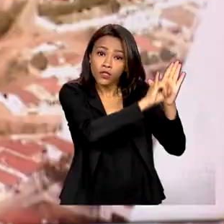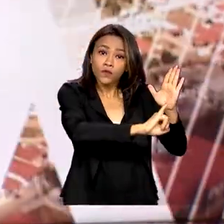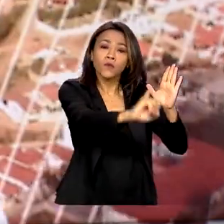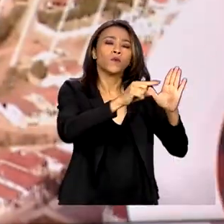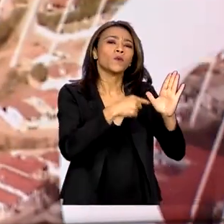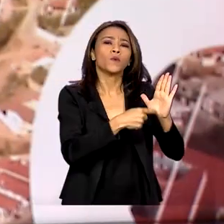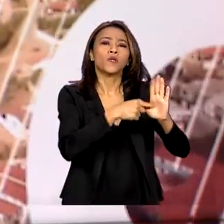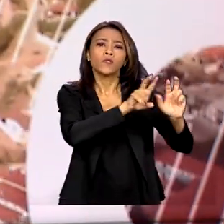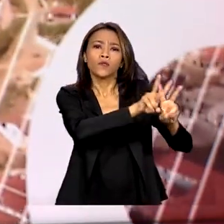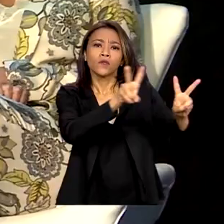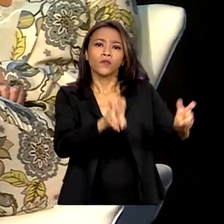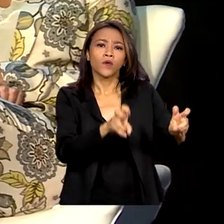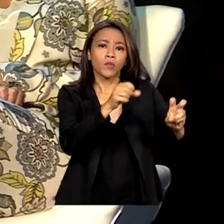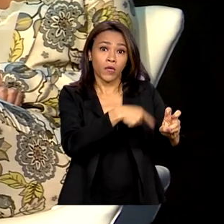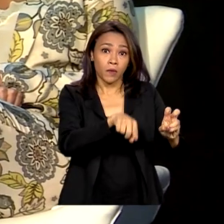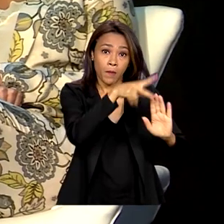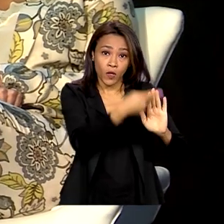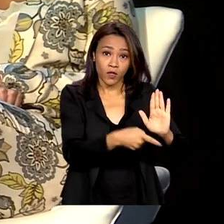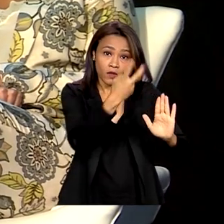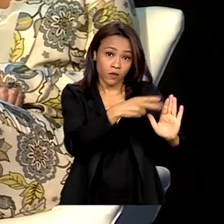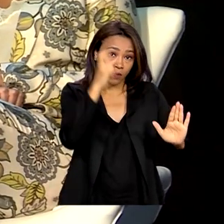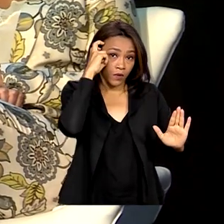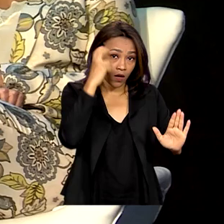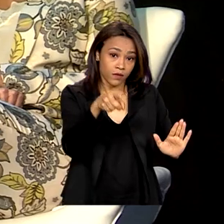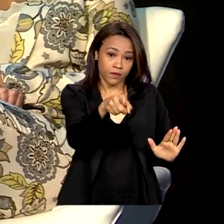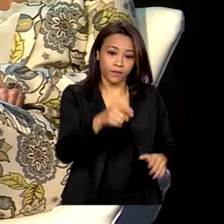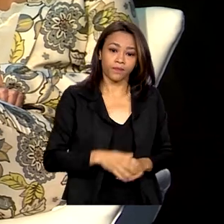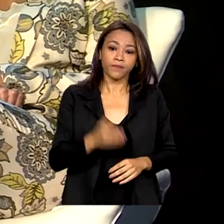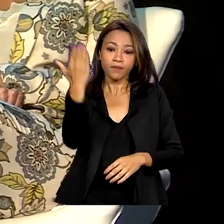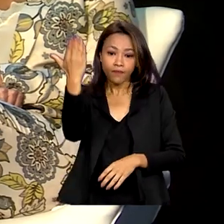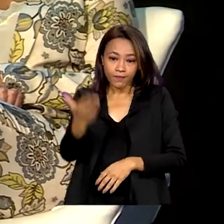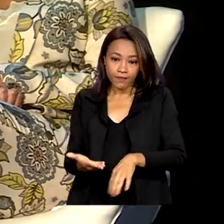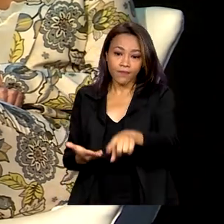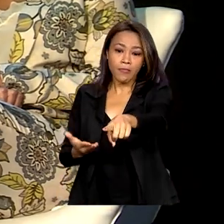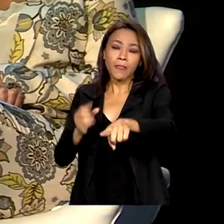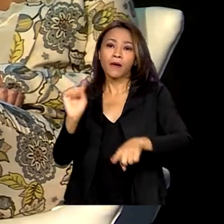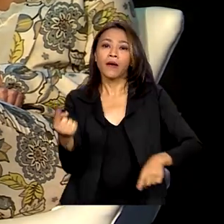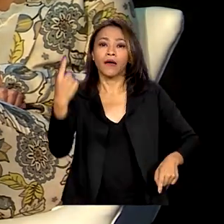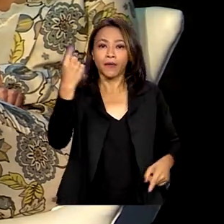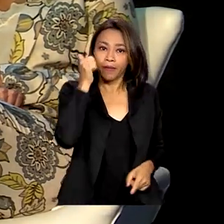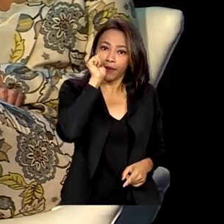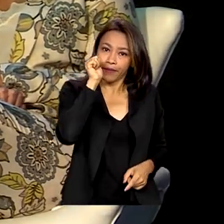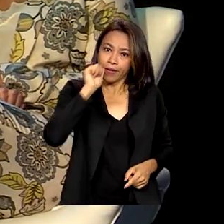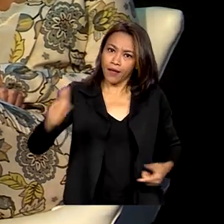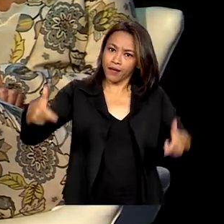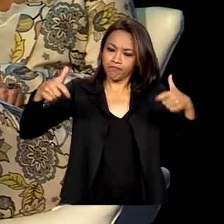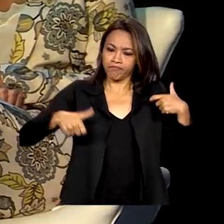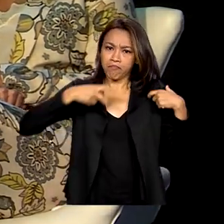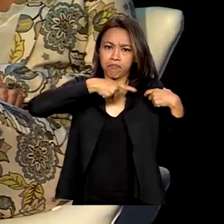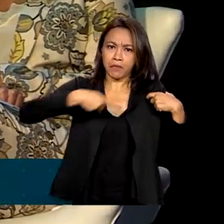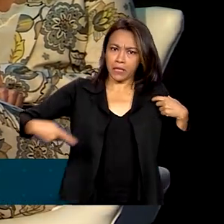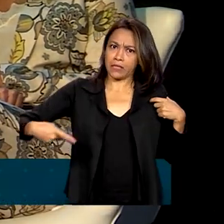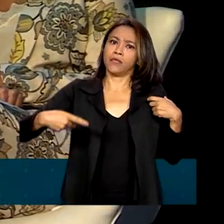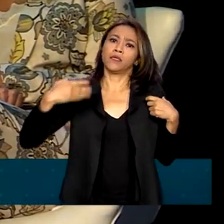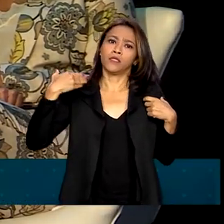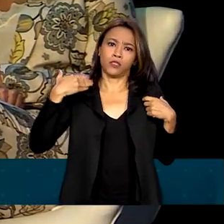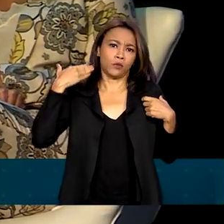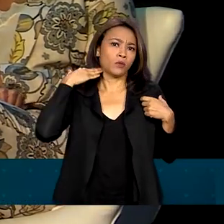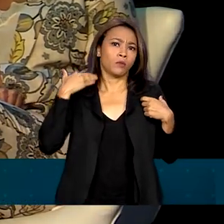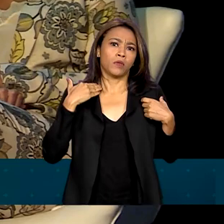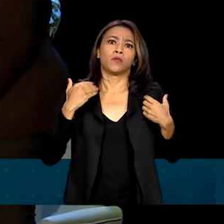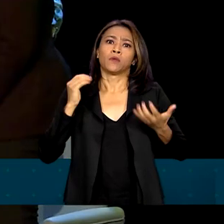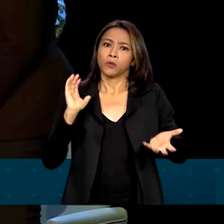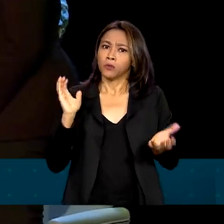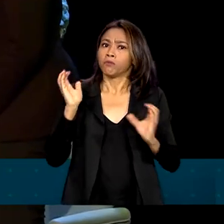projetos culturais. Tarsiana Medeiros é a primeira mulher a ocupar o cargo de presidente no Banco do